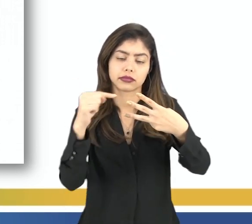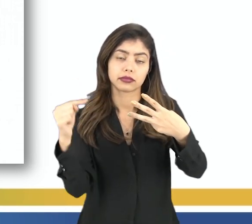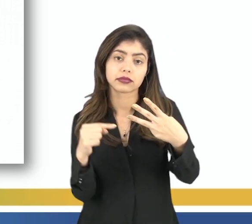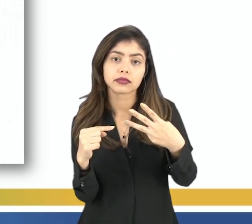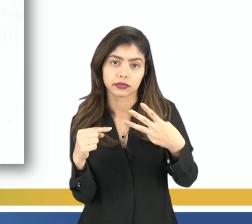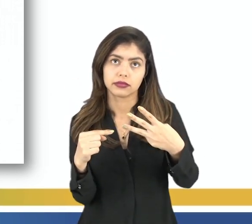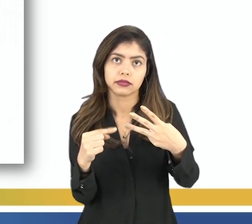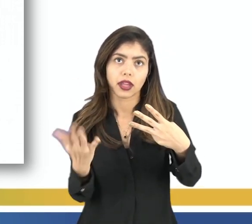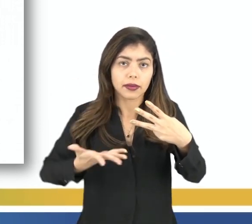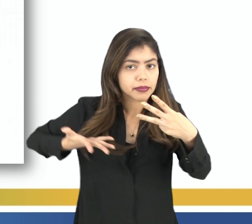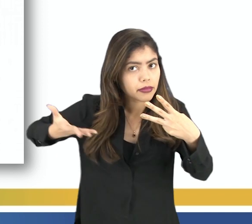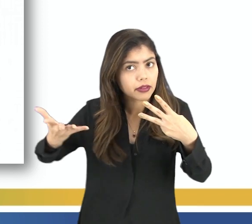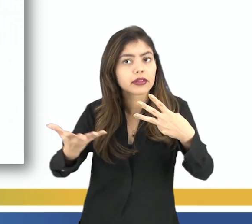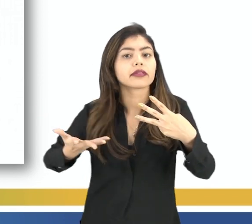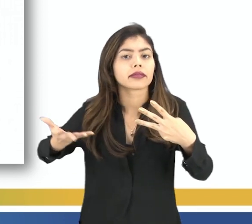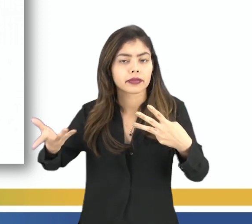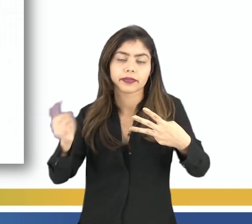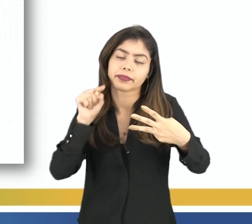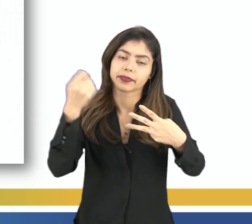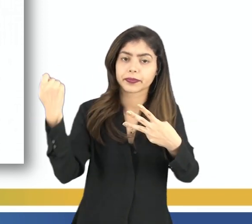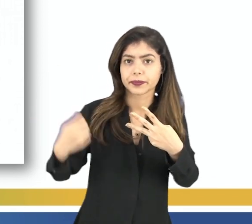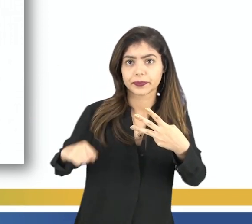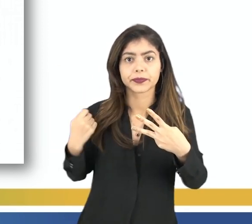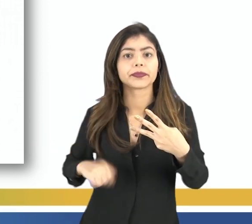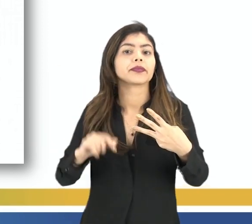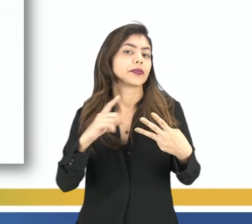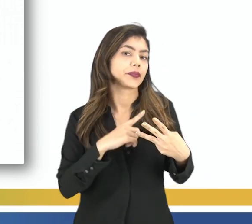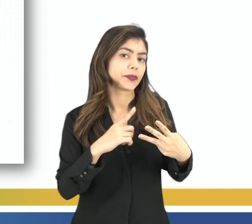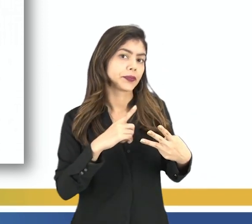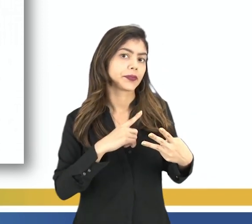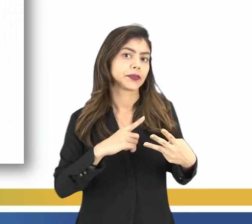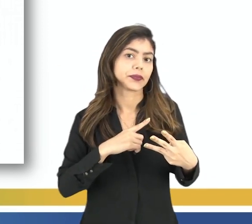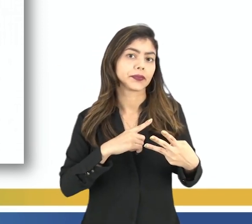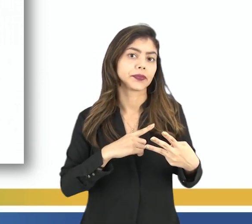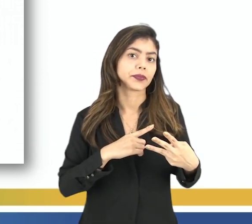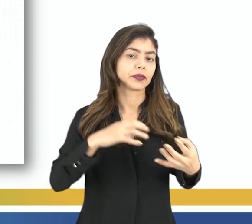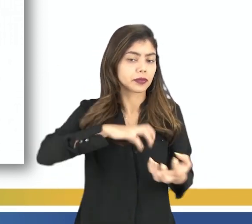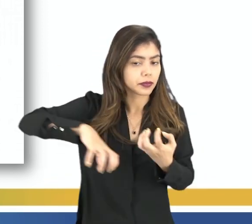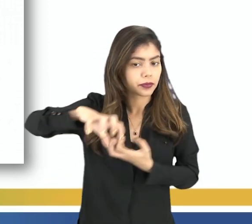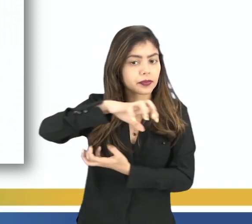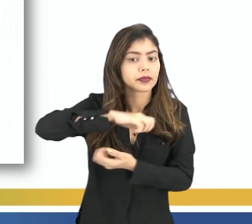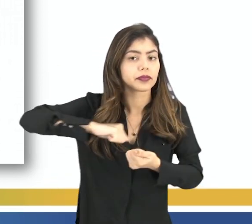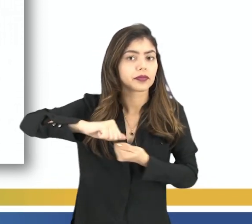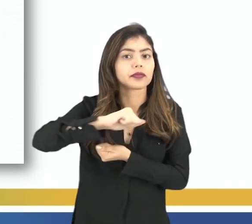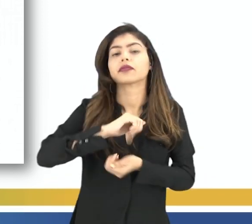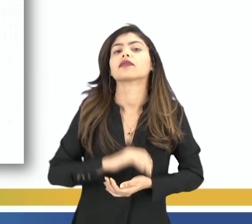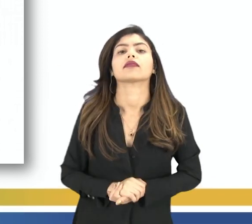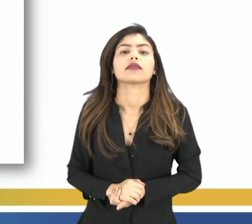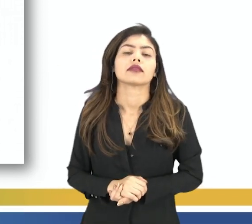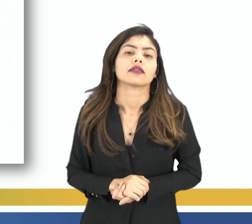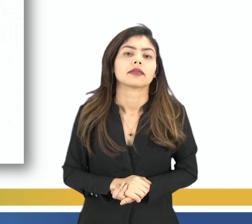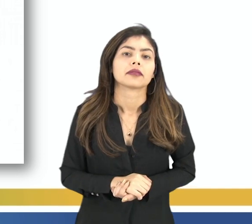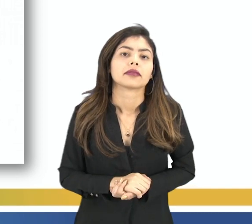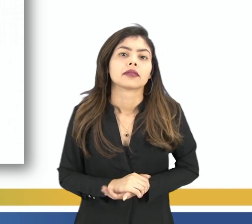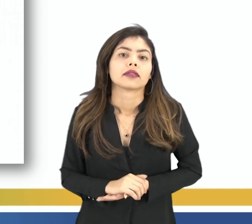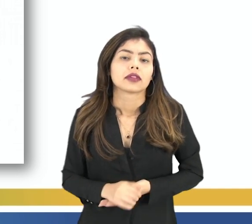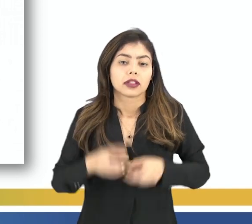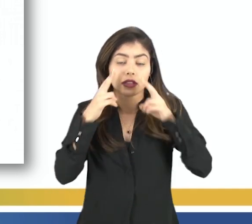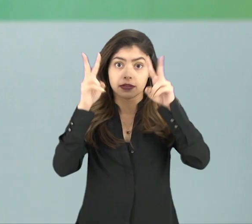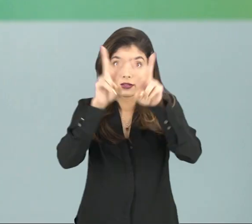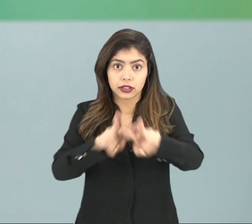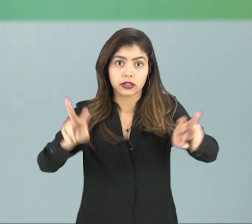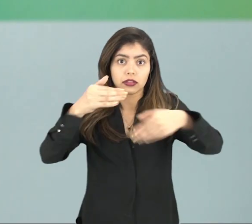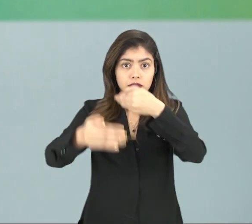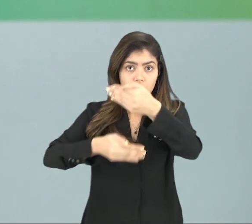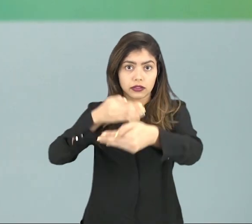são três bases necessárias para que essa sustentabilidade ou para que essa visão do